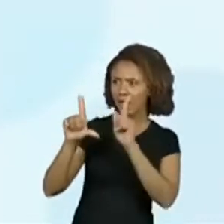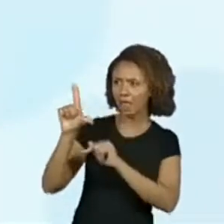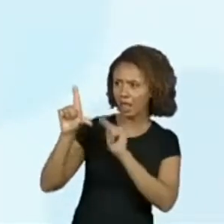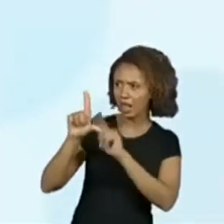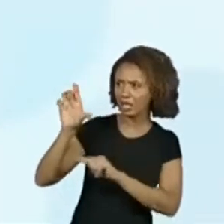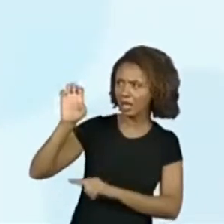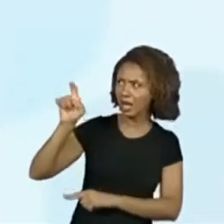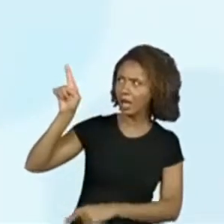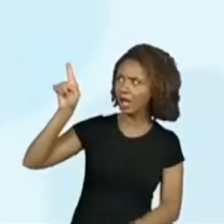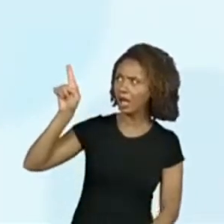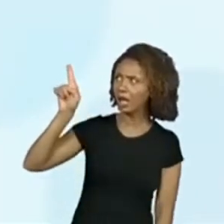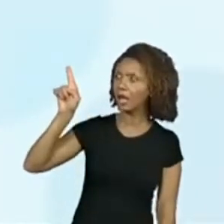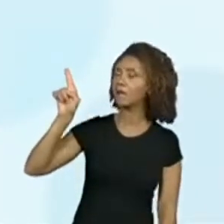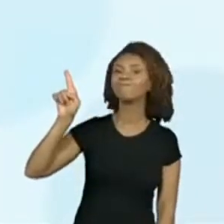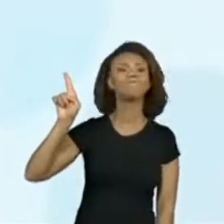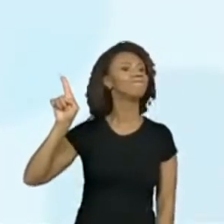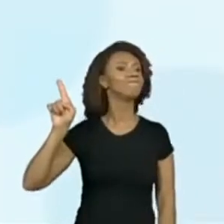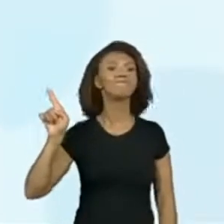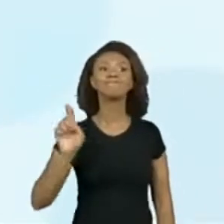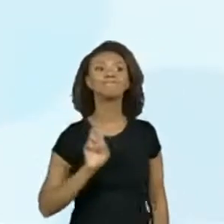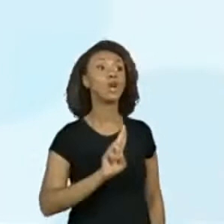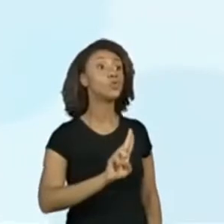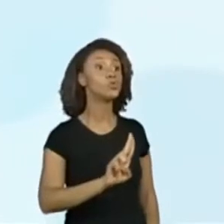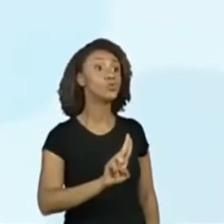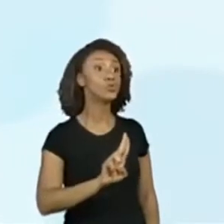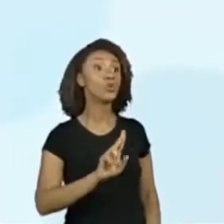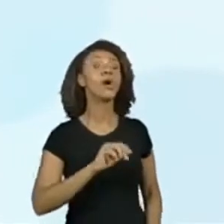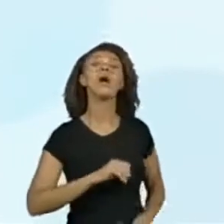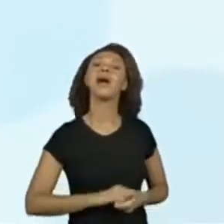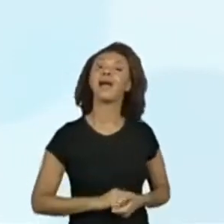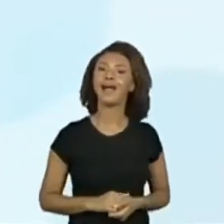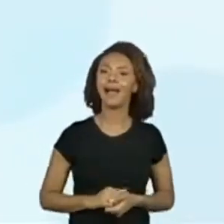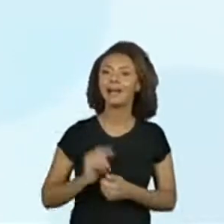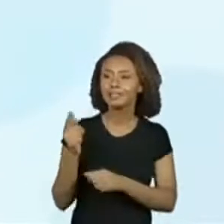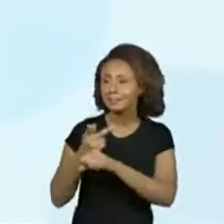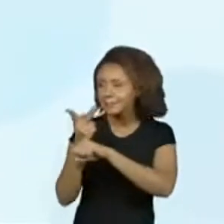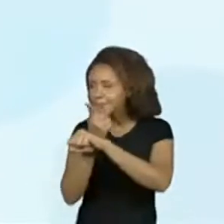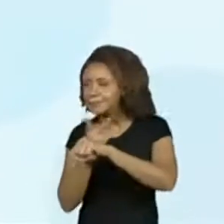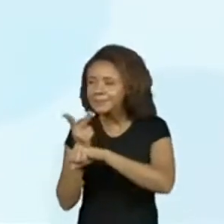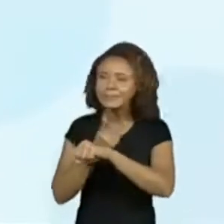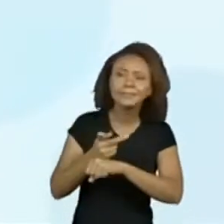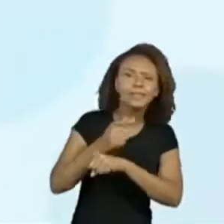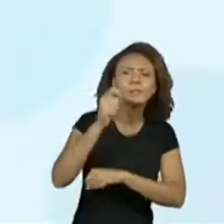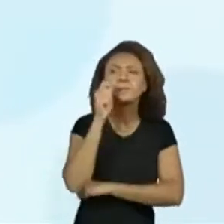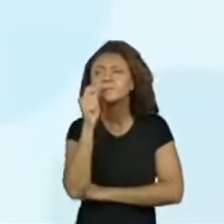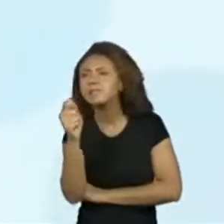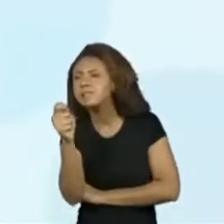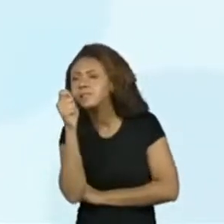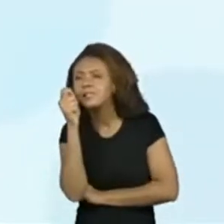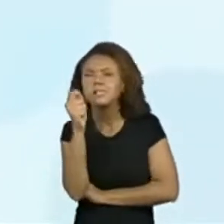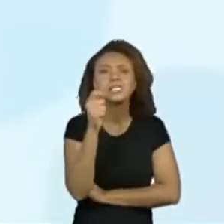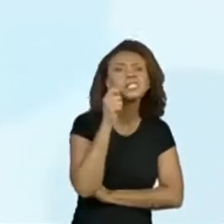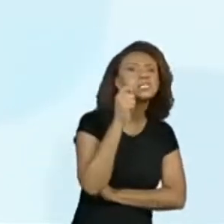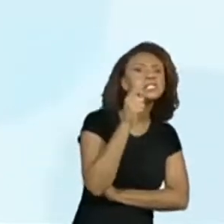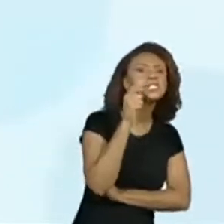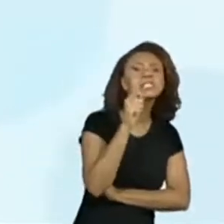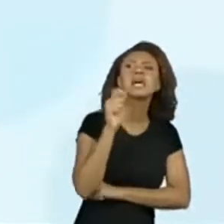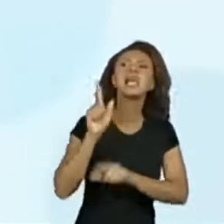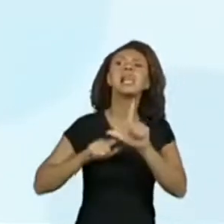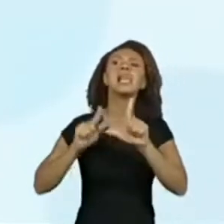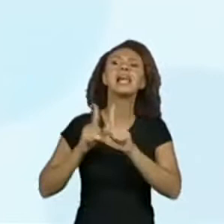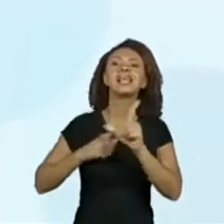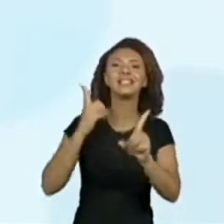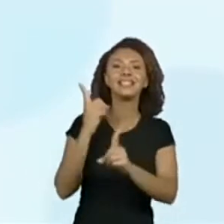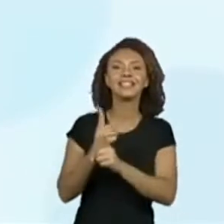letra U. A gente está saindo ótimas detetives com as dicas que eles estão. Tem letra E e eles falaram que